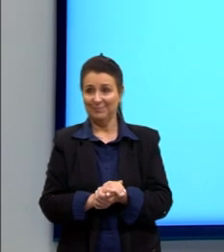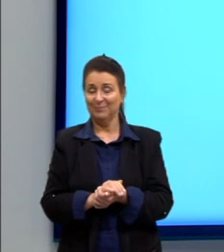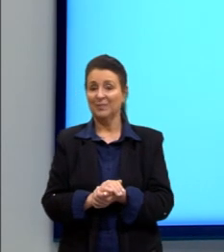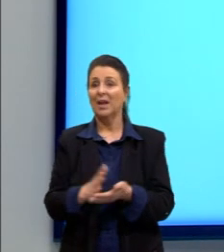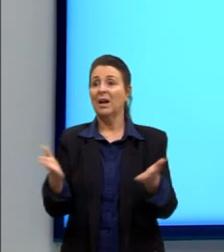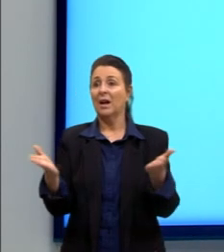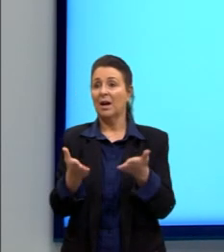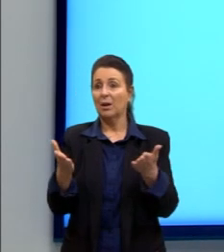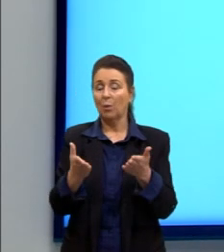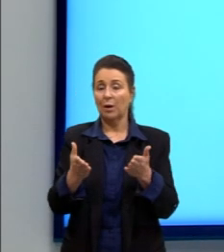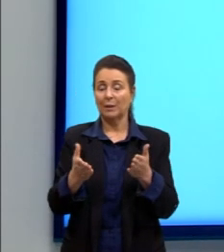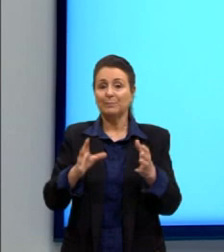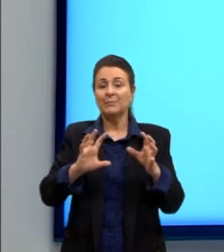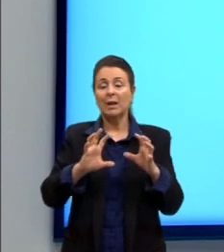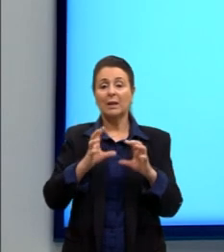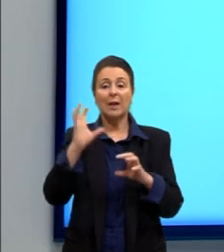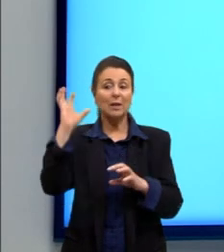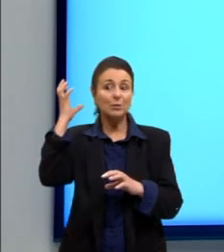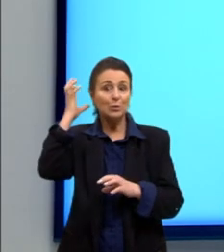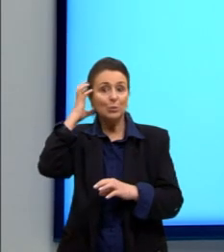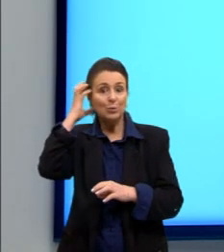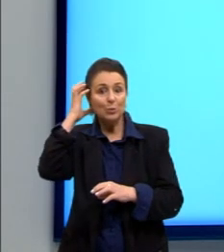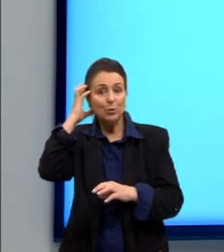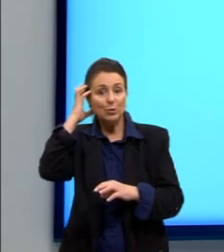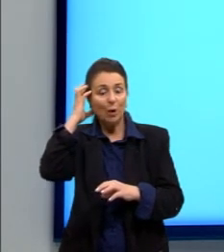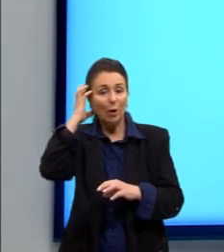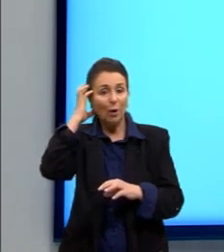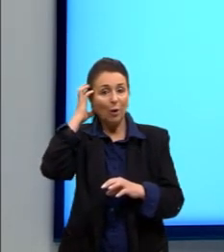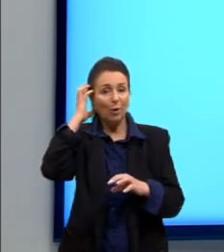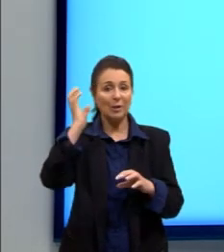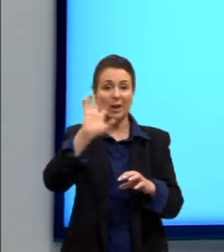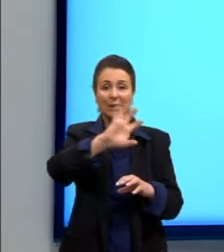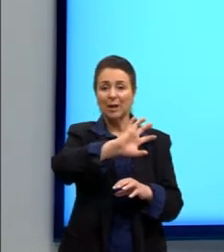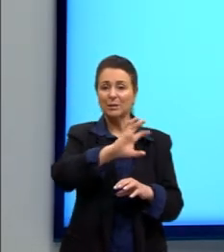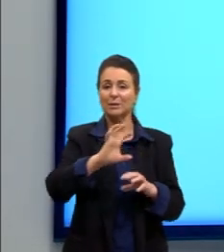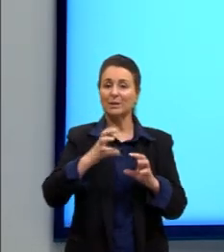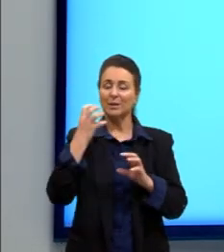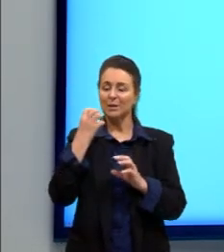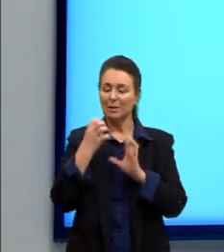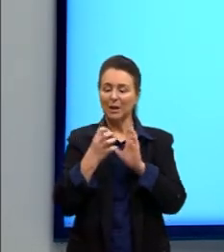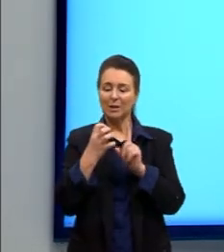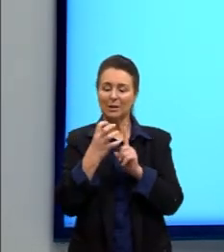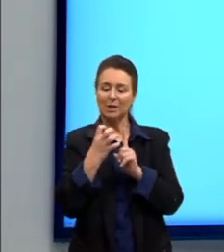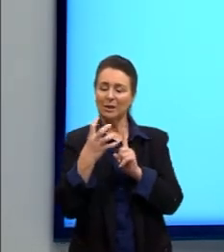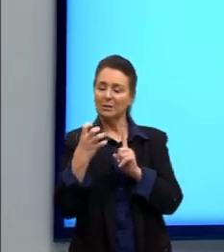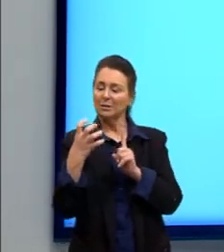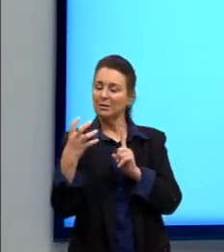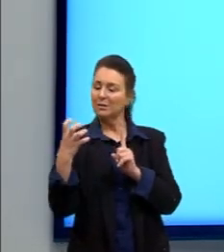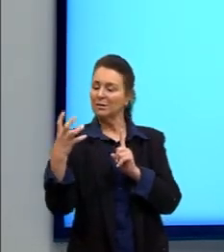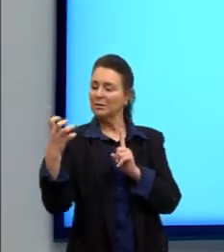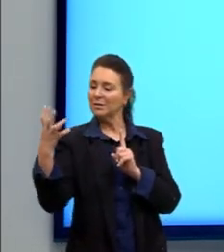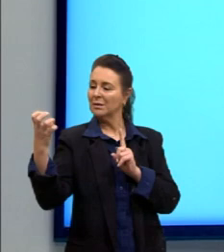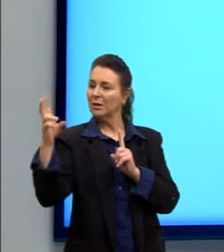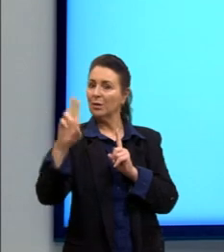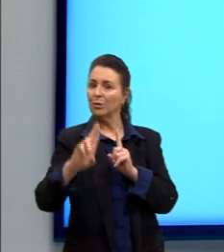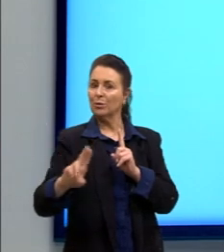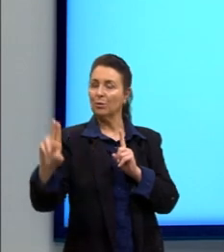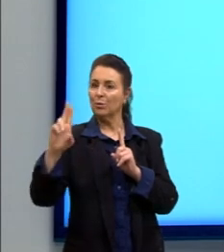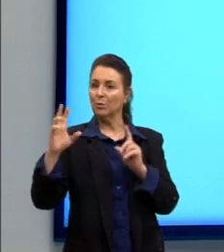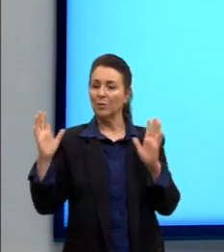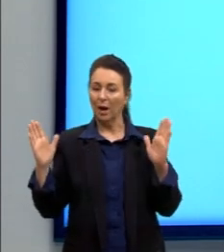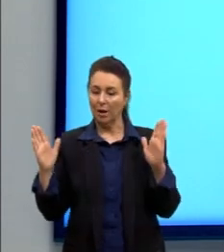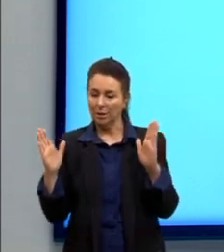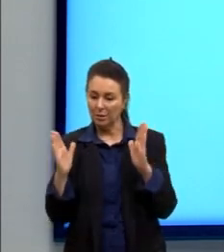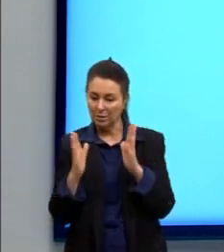Falando, então, das ondas sonoras, como eu já falei para vocês, a gente costuma representar as ondas sonoras usando, então, a compressão e a